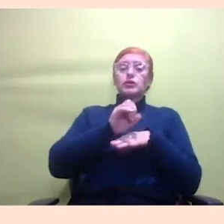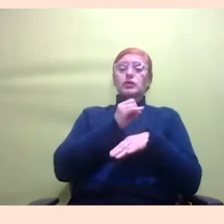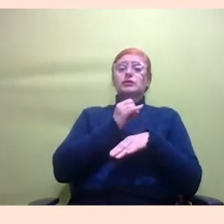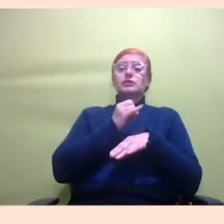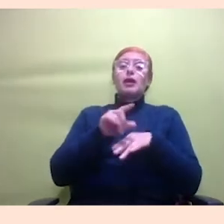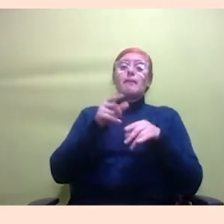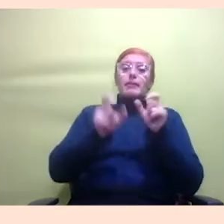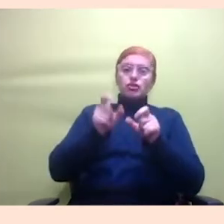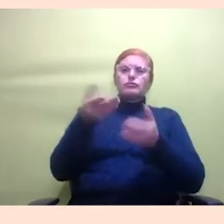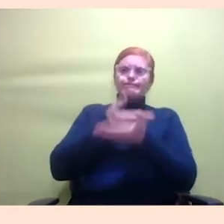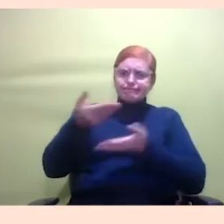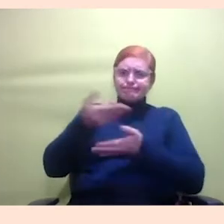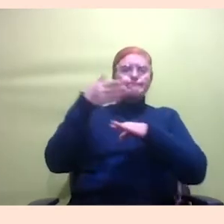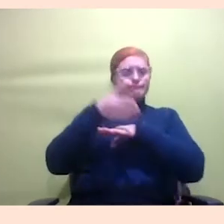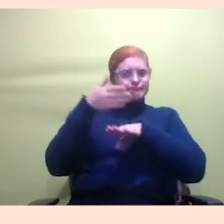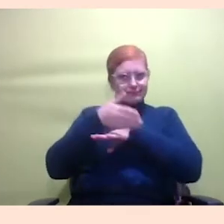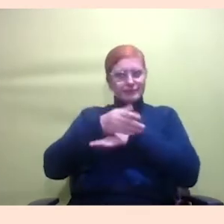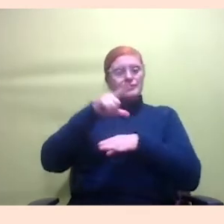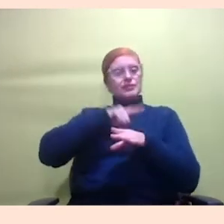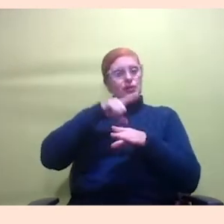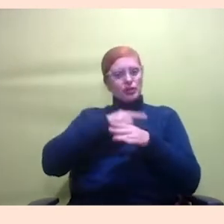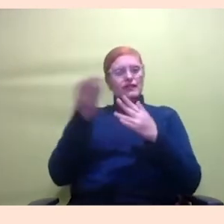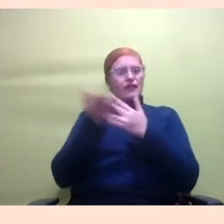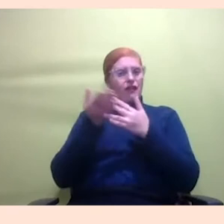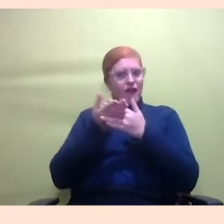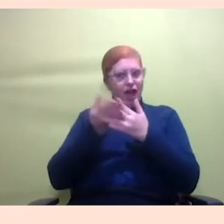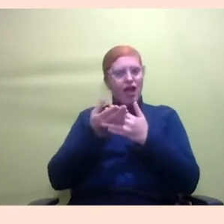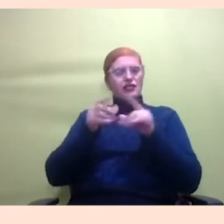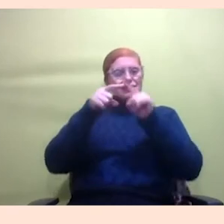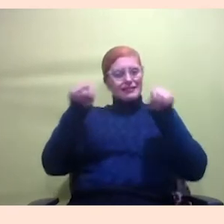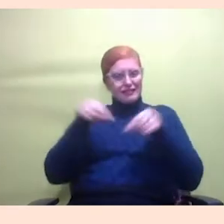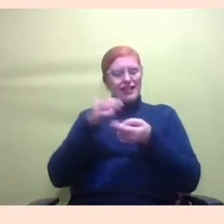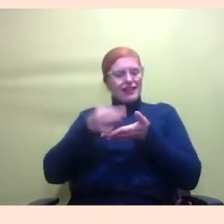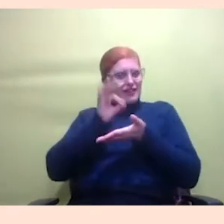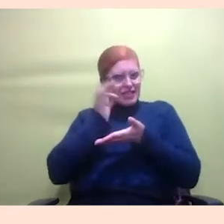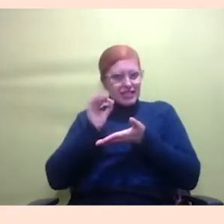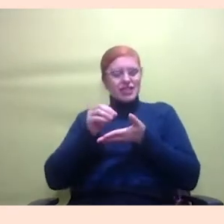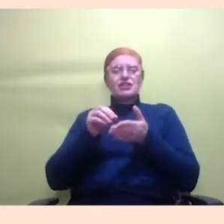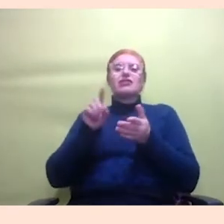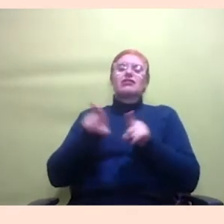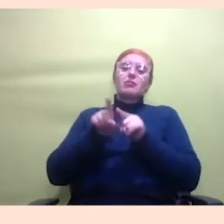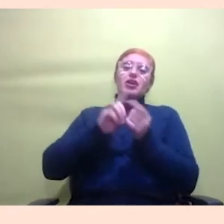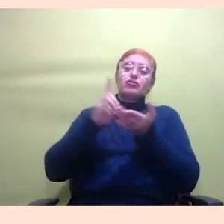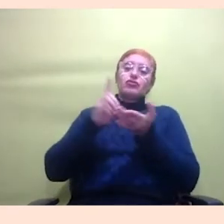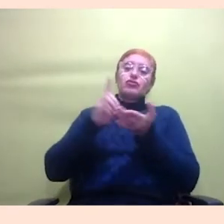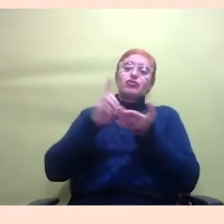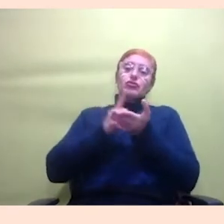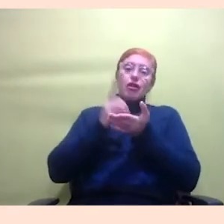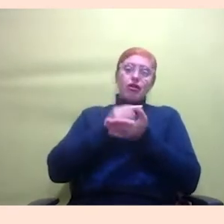sala do cafezinho como o Carmen falou ou por exemplo no diário de bordo você percebeu o quanto essa pessoa segue